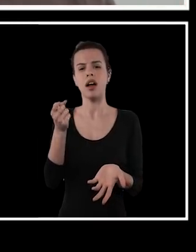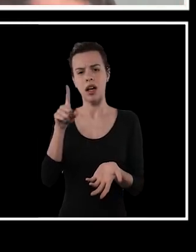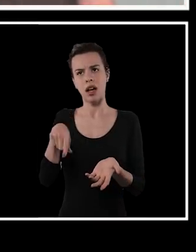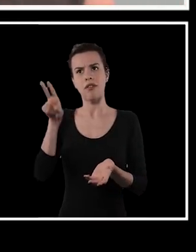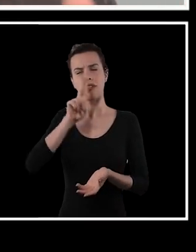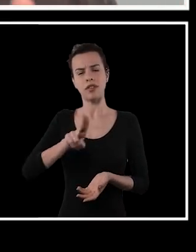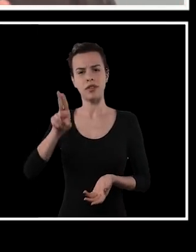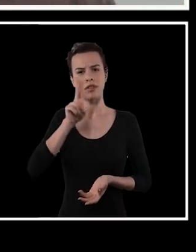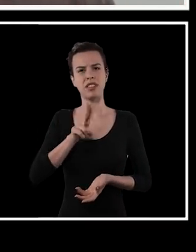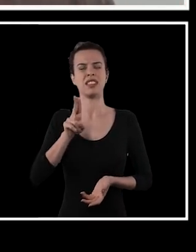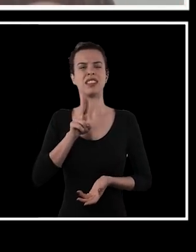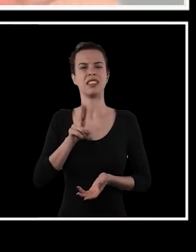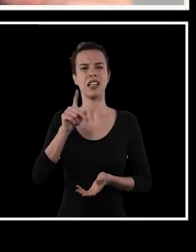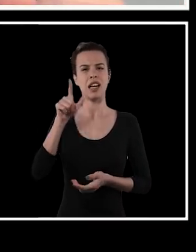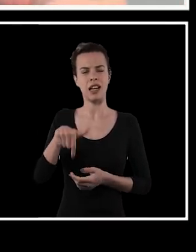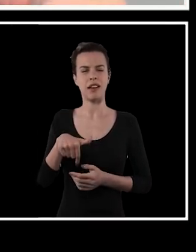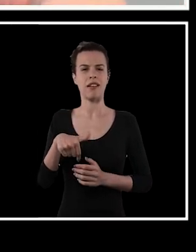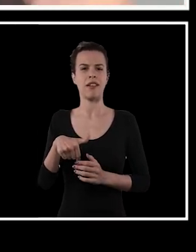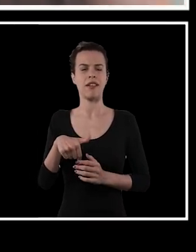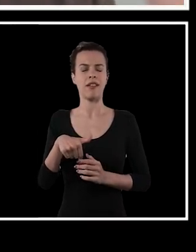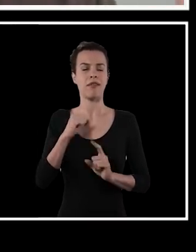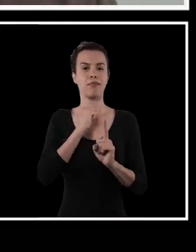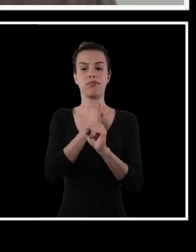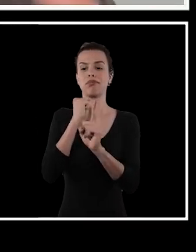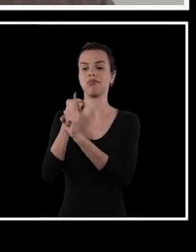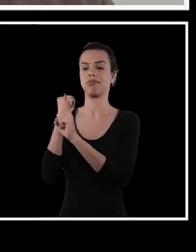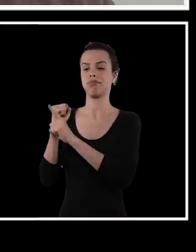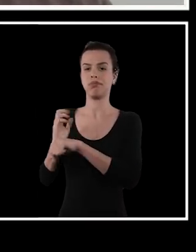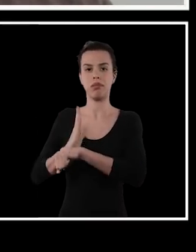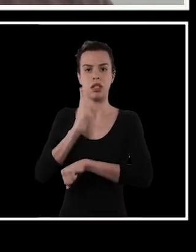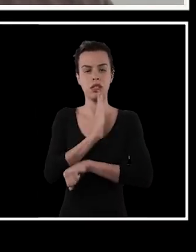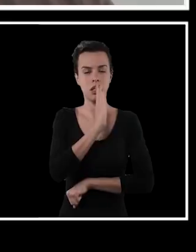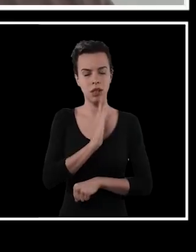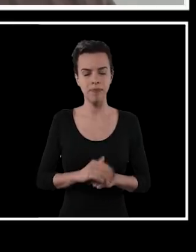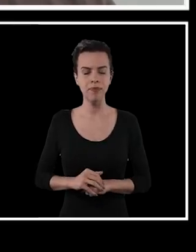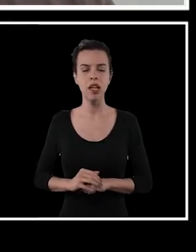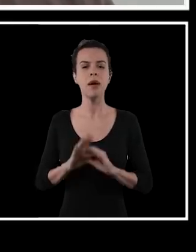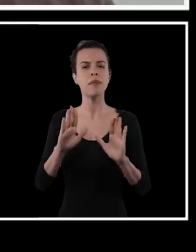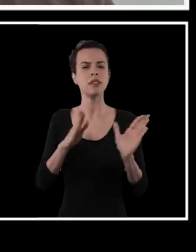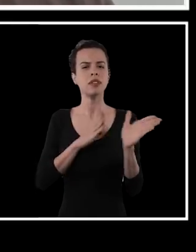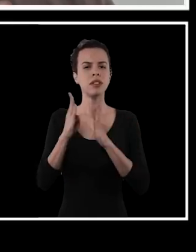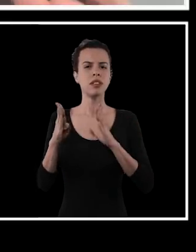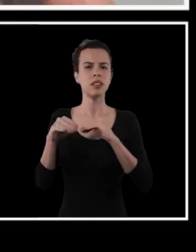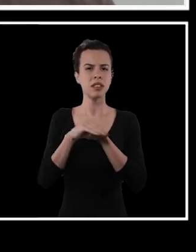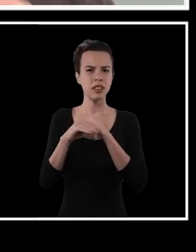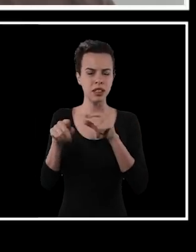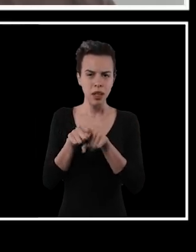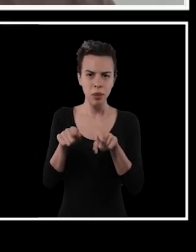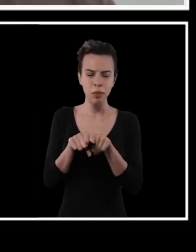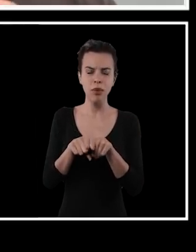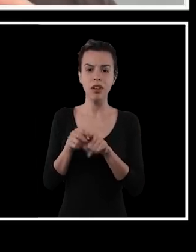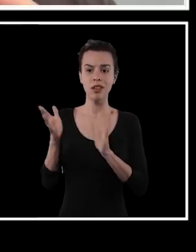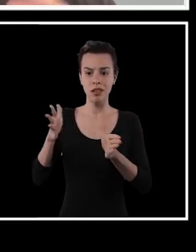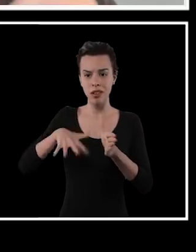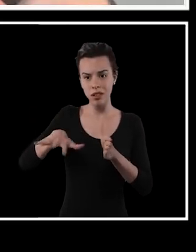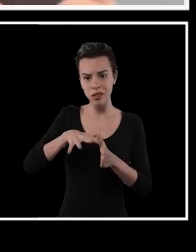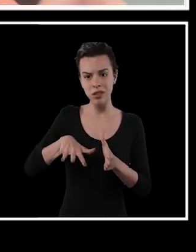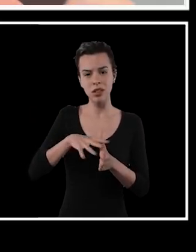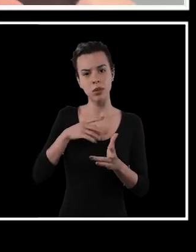que é o ensino superior que tem aí, que dá esse carimbo para quem passa adiante. E ao mesmo tempo, nesse meio,